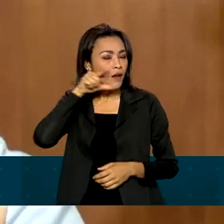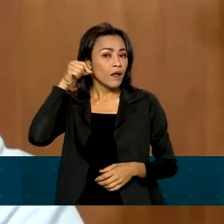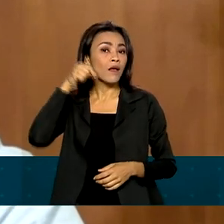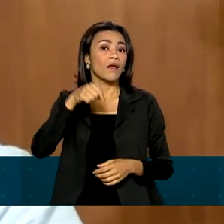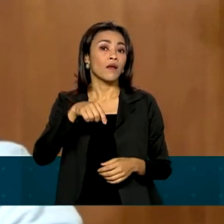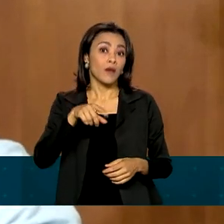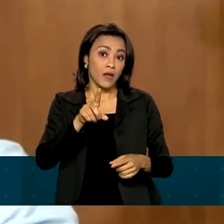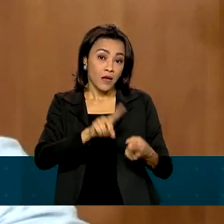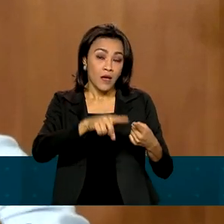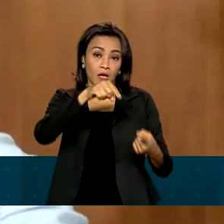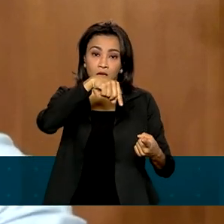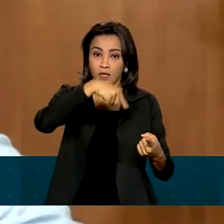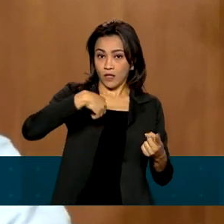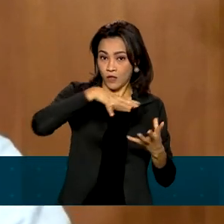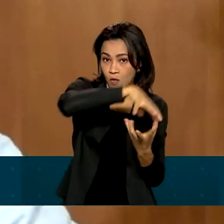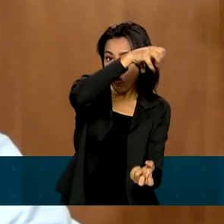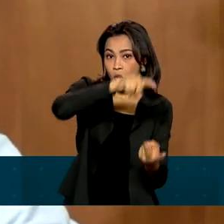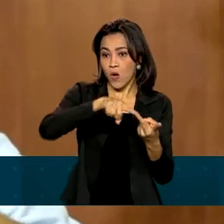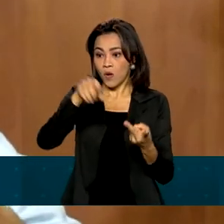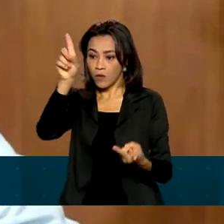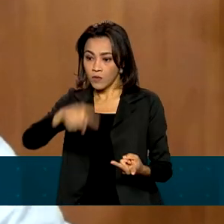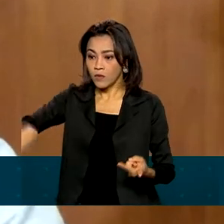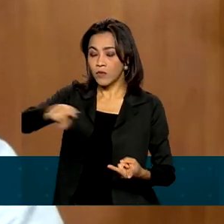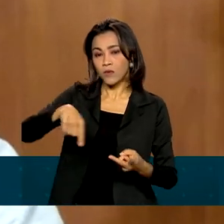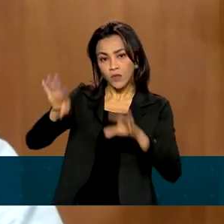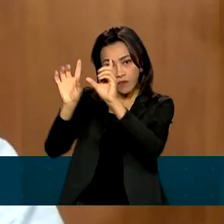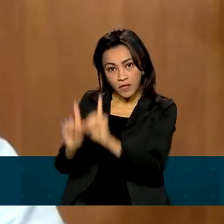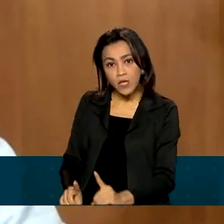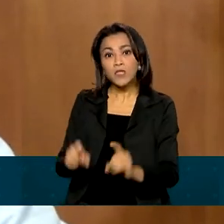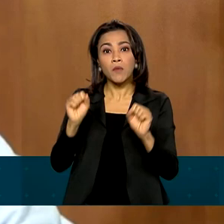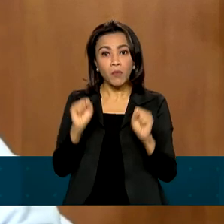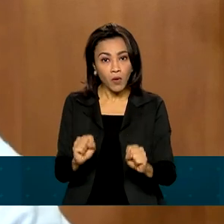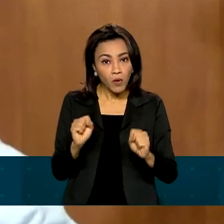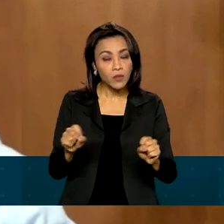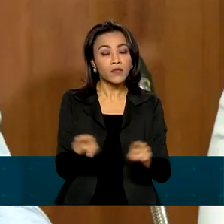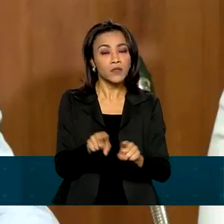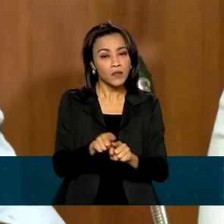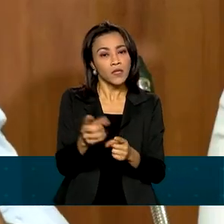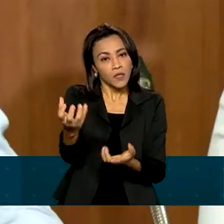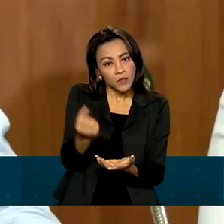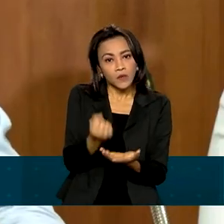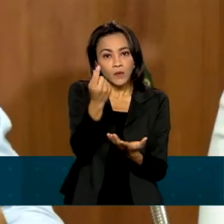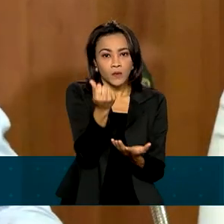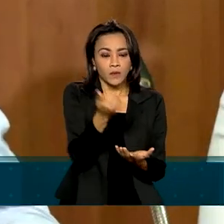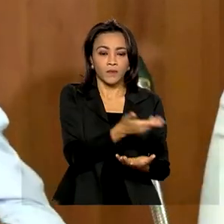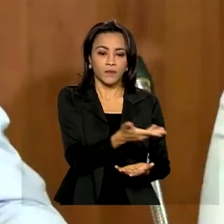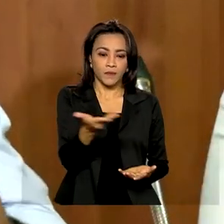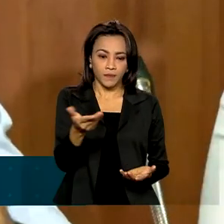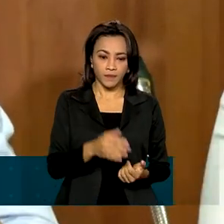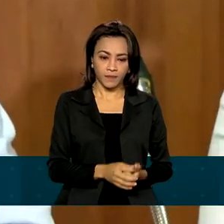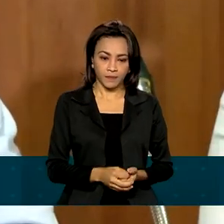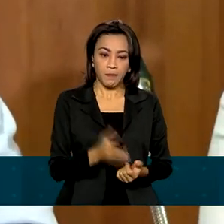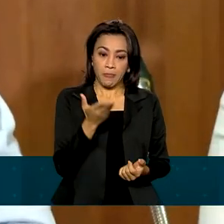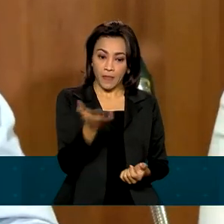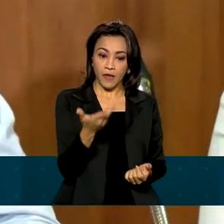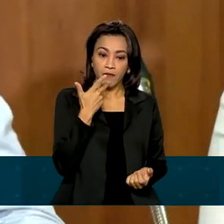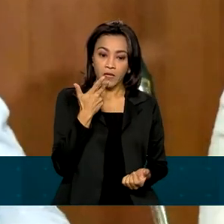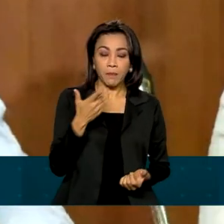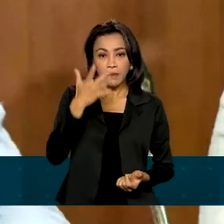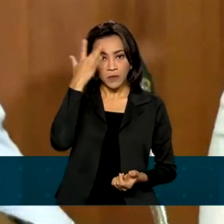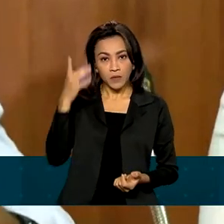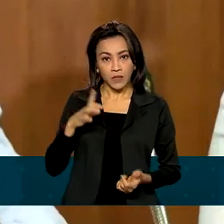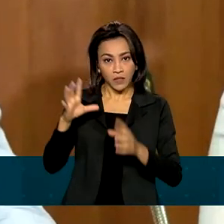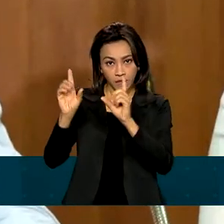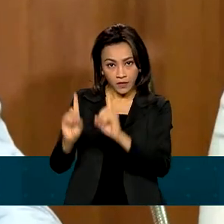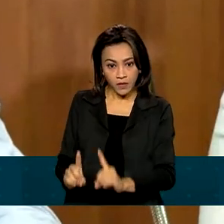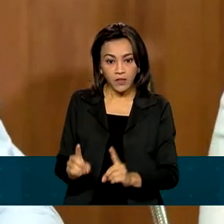ainda poderão antecipar mais uma parcela integral do benefício. São idosos e pessoas com deficiência, sabendo que